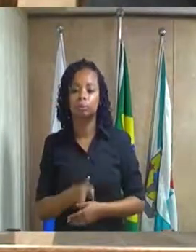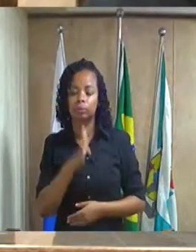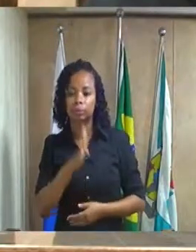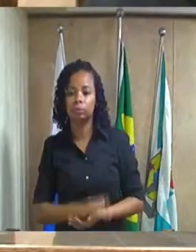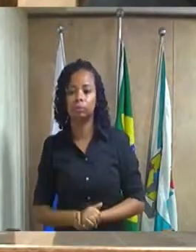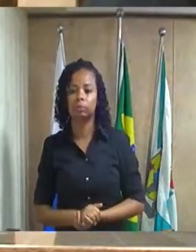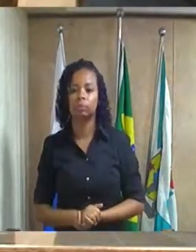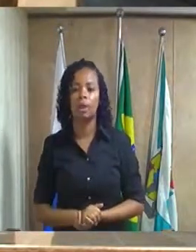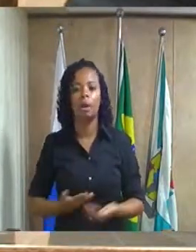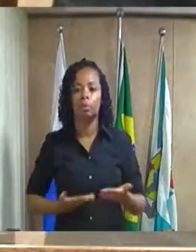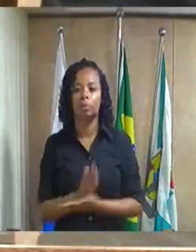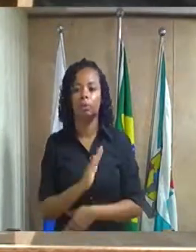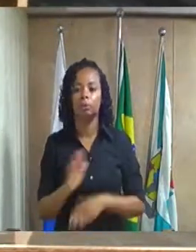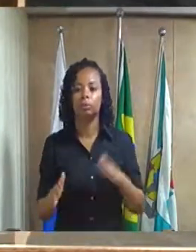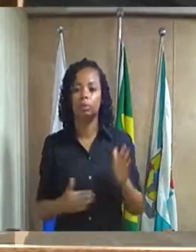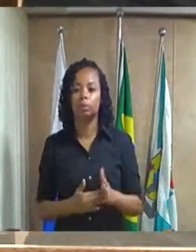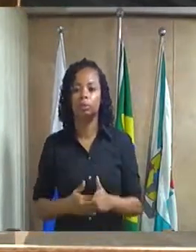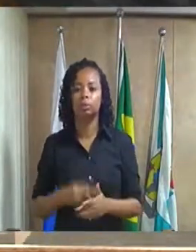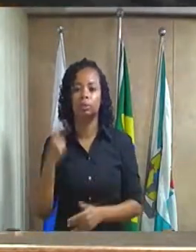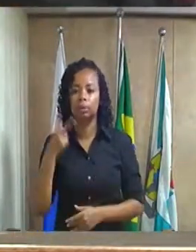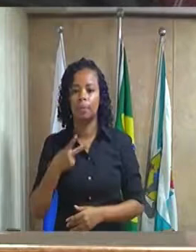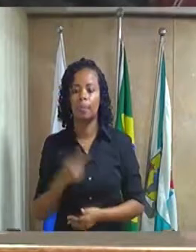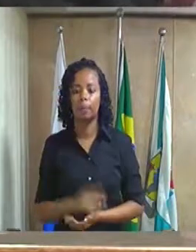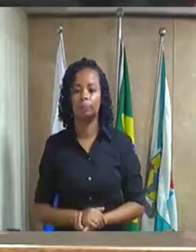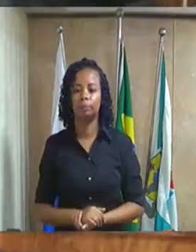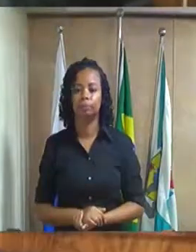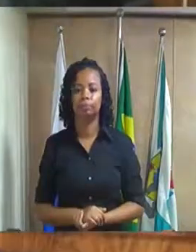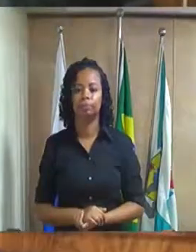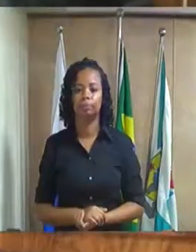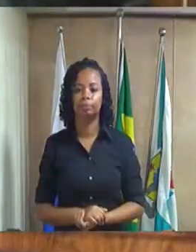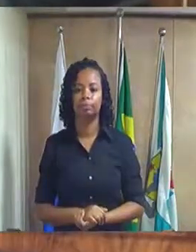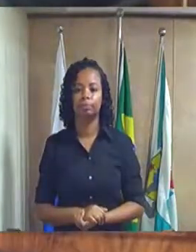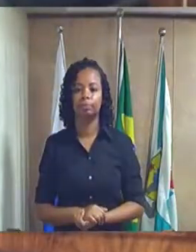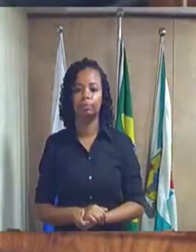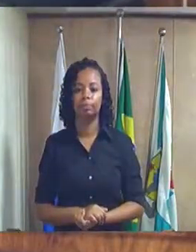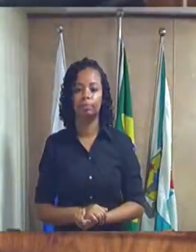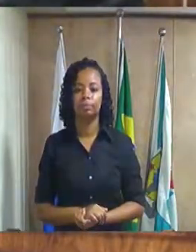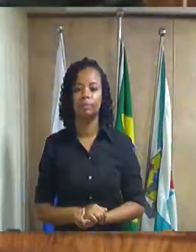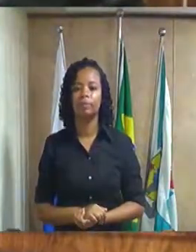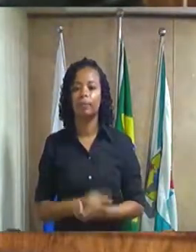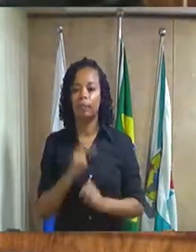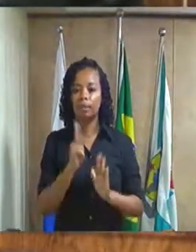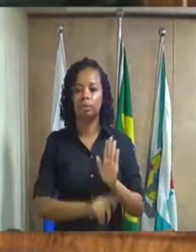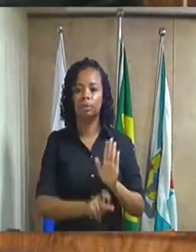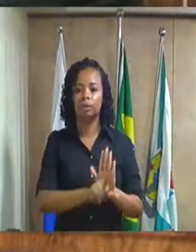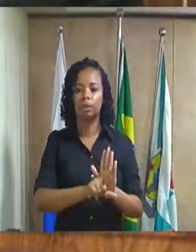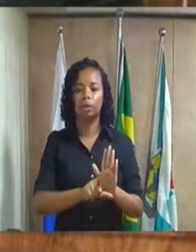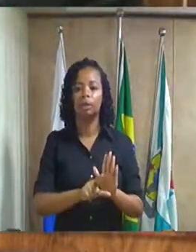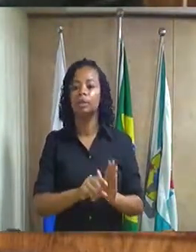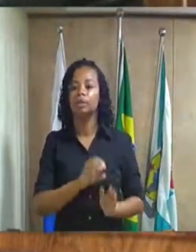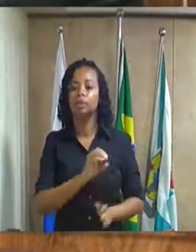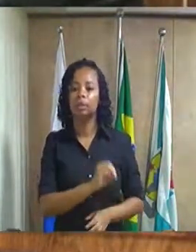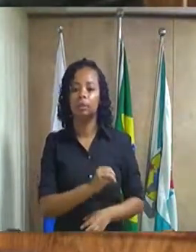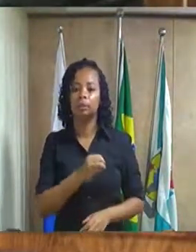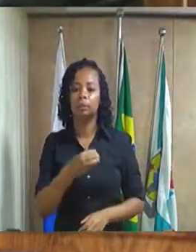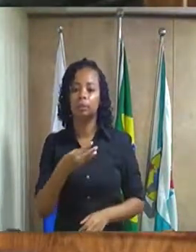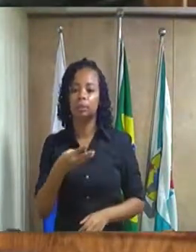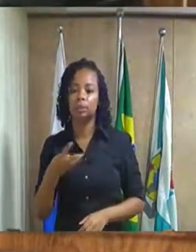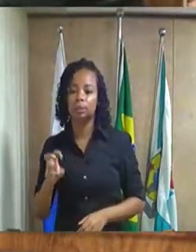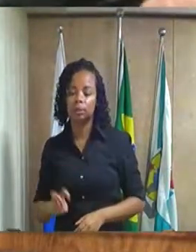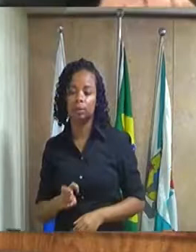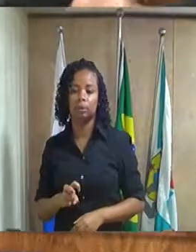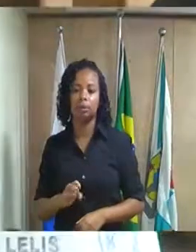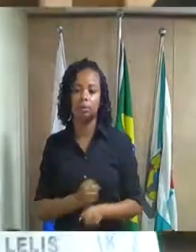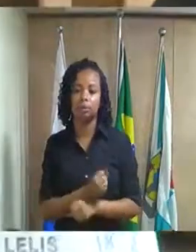estão aprovado por unanimidade projeto de lei número 035 2018